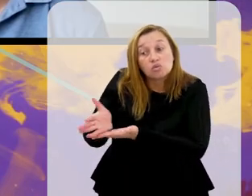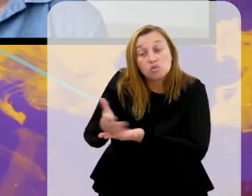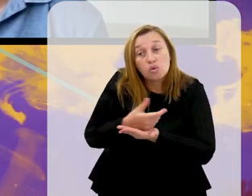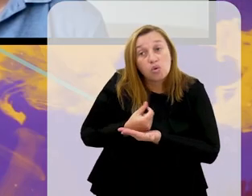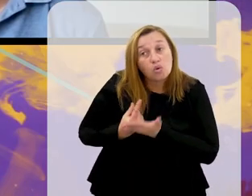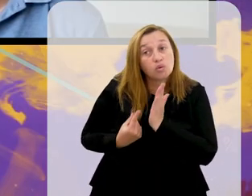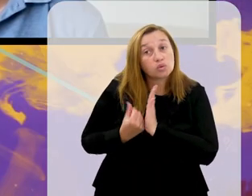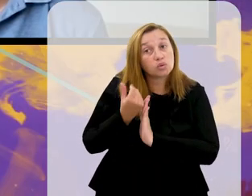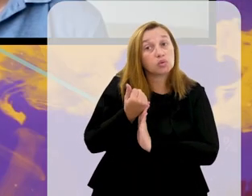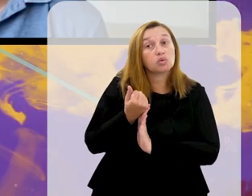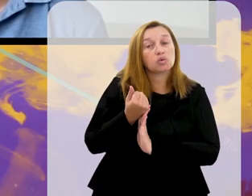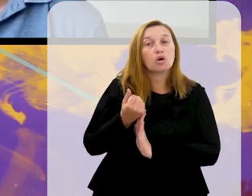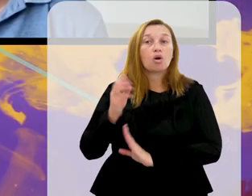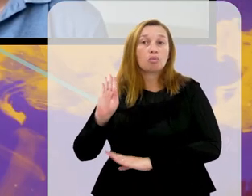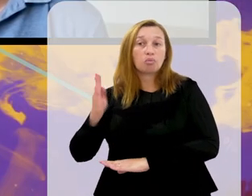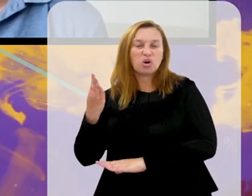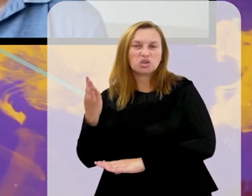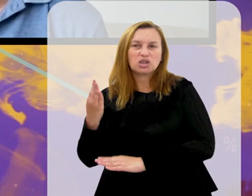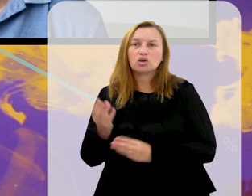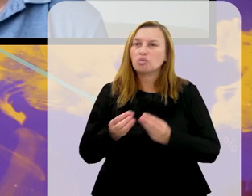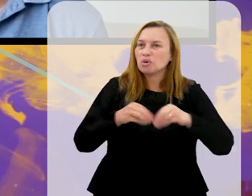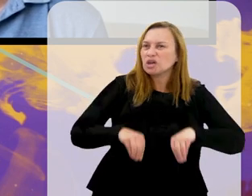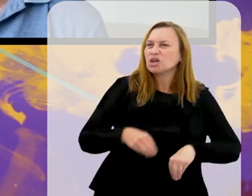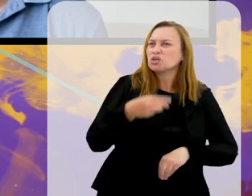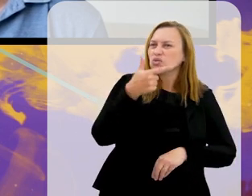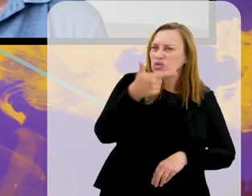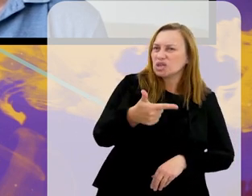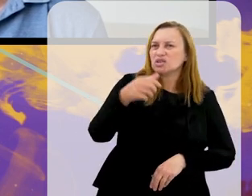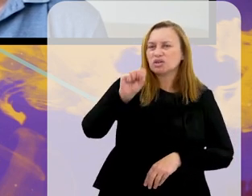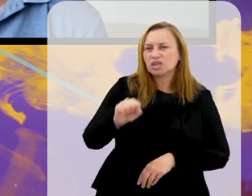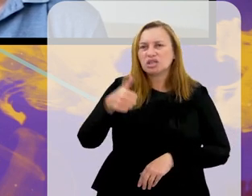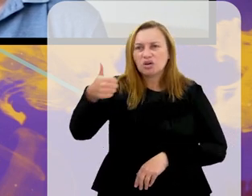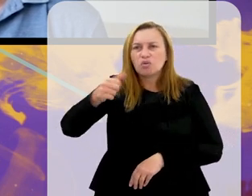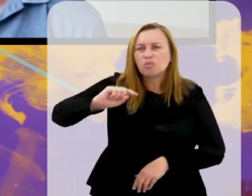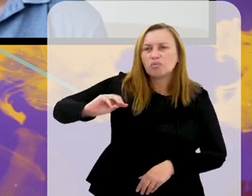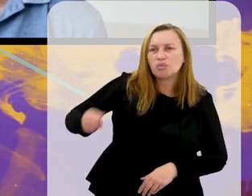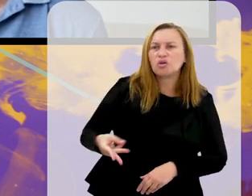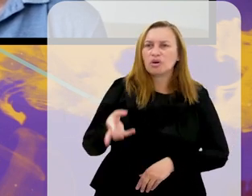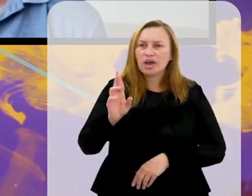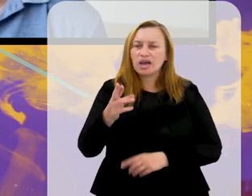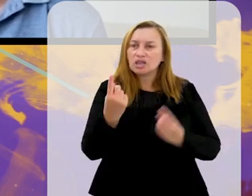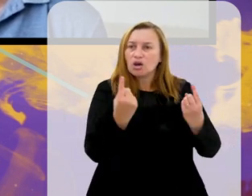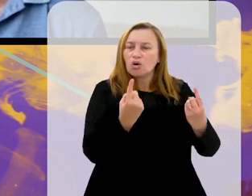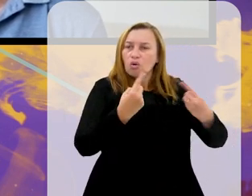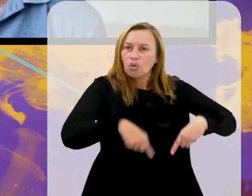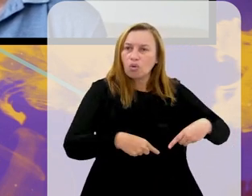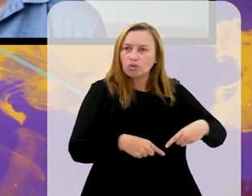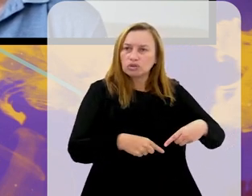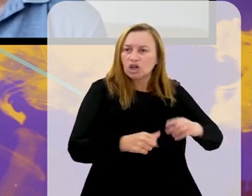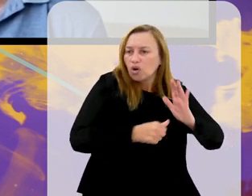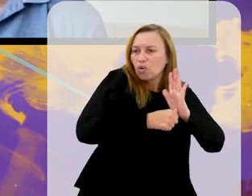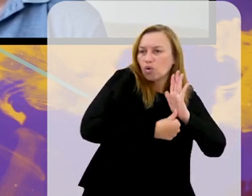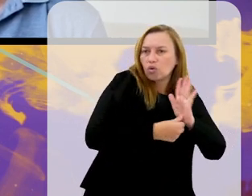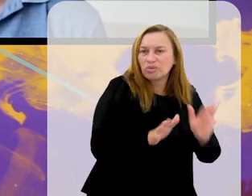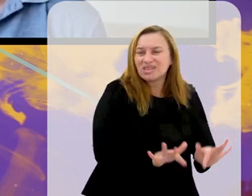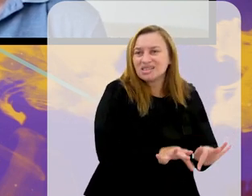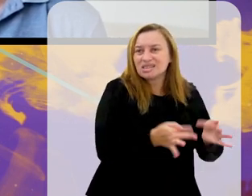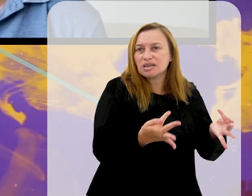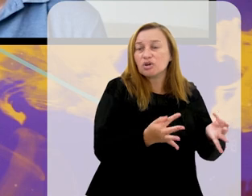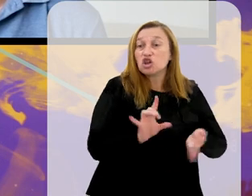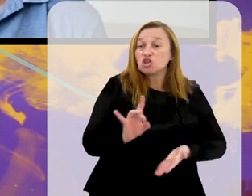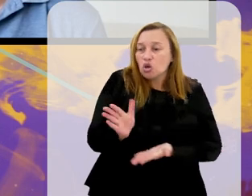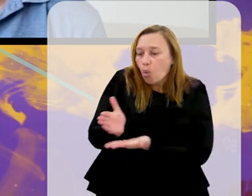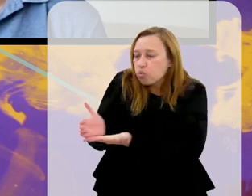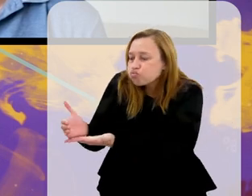Pra você ter uma ideia, por exemplo, Botafogo teve um prejuízo de R$ 281 mil contra os times pequenos. Ele só teve